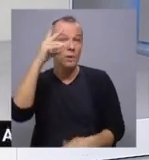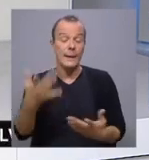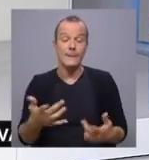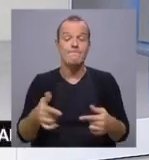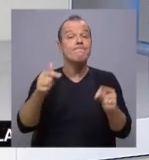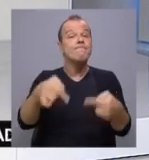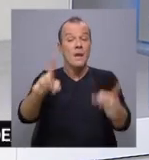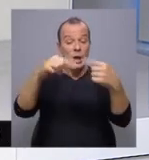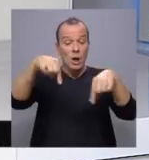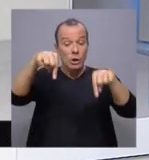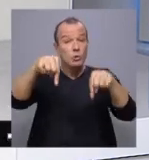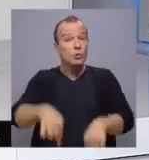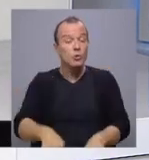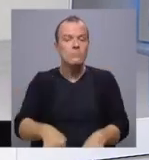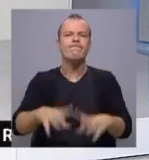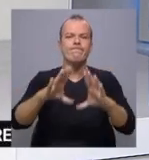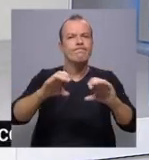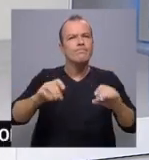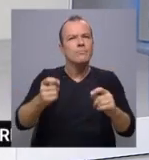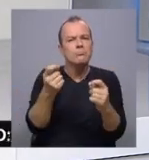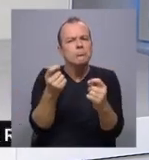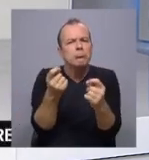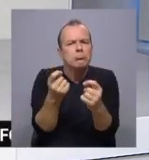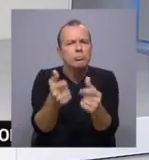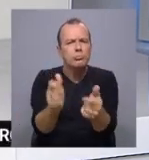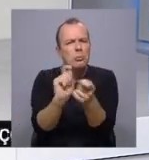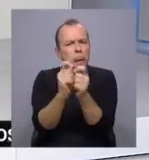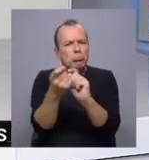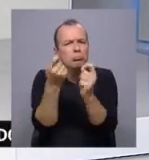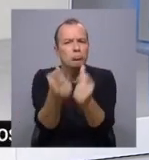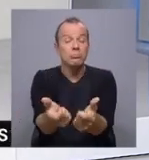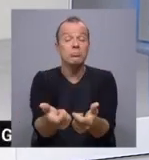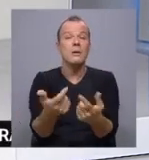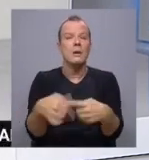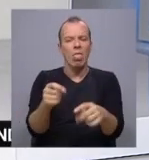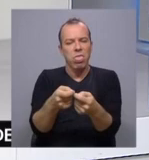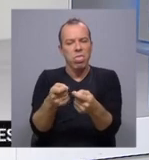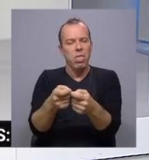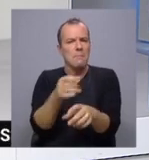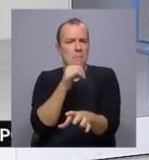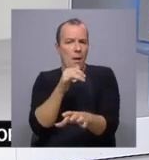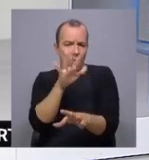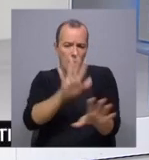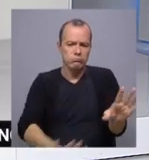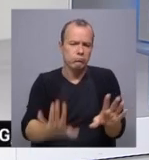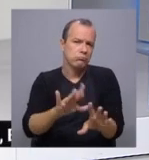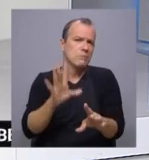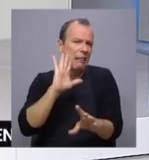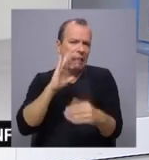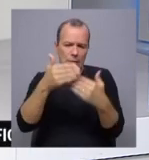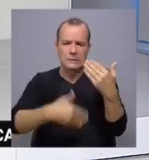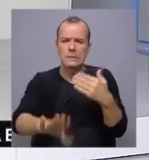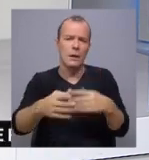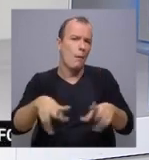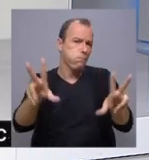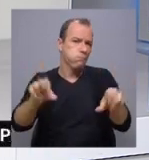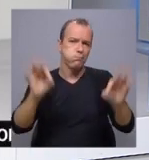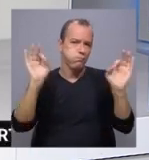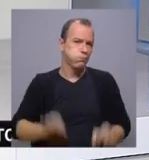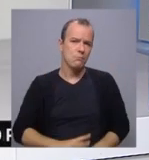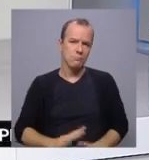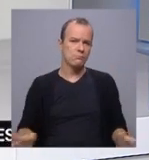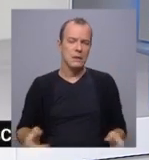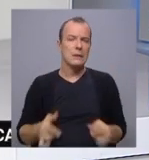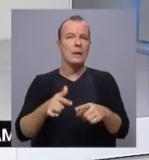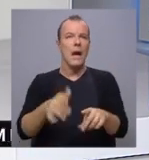com bastante nebulosidade, já pouco nebulado apenas na costa sul do Algarve. A partir da tarde então, no final da manhã,